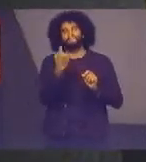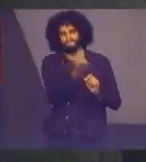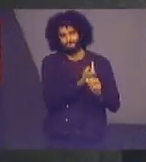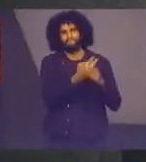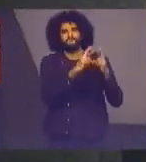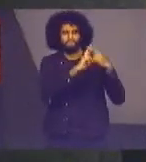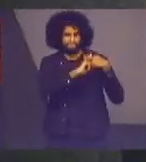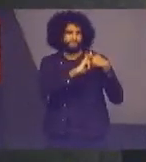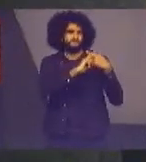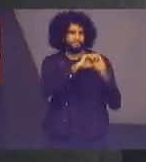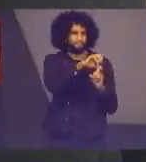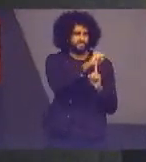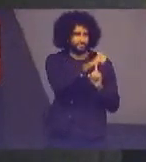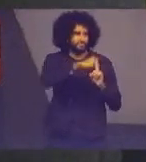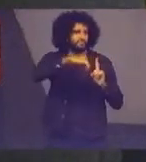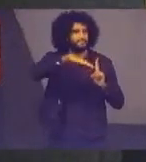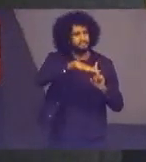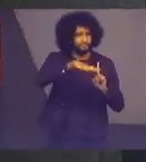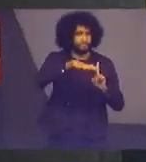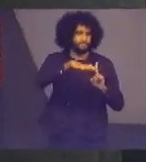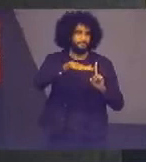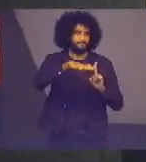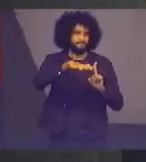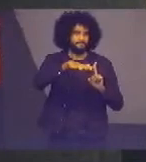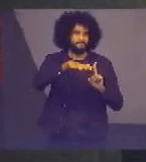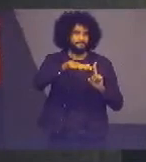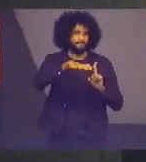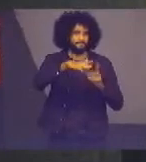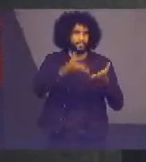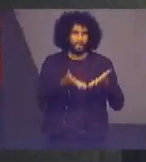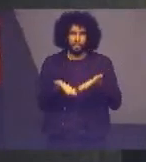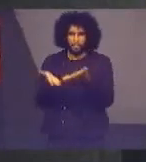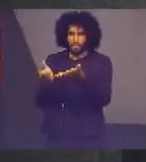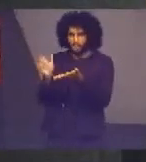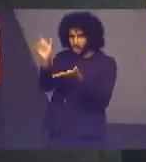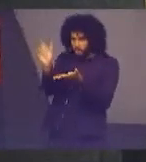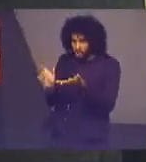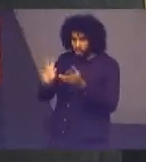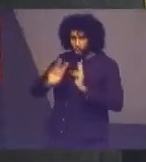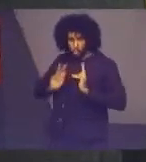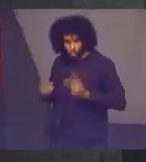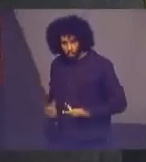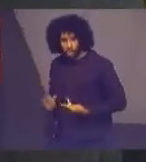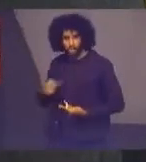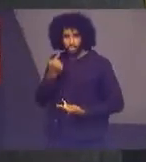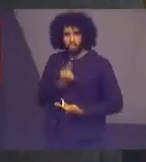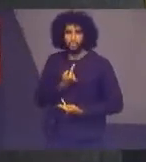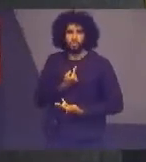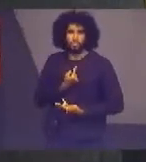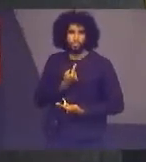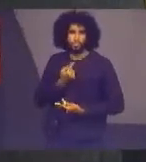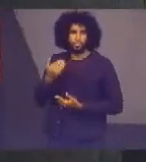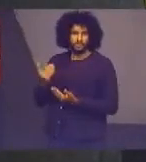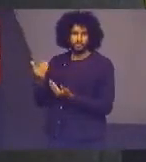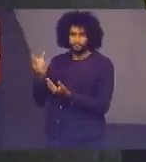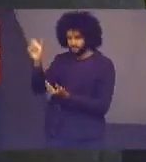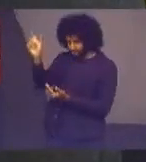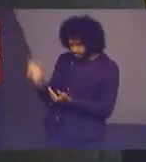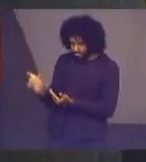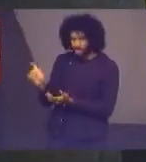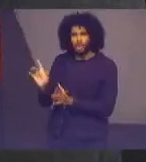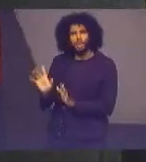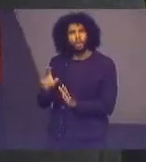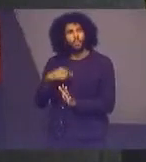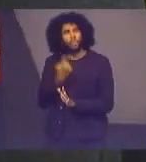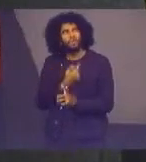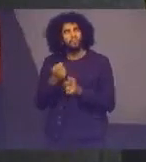social perante o próximo. Aquilo que nós podemos fazer de diferença.